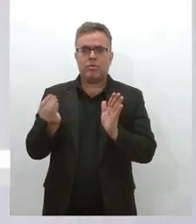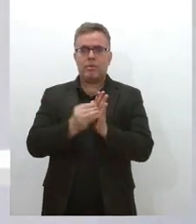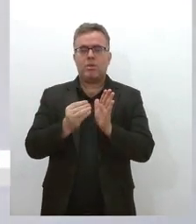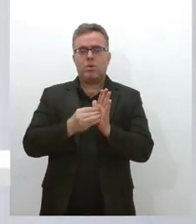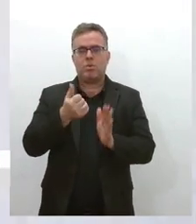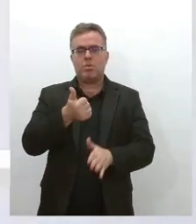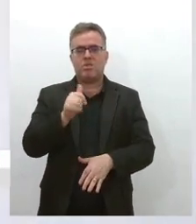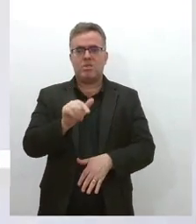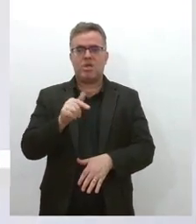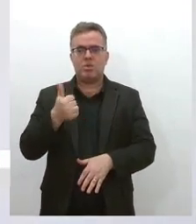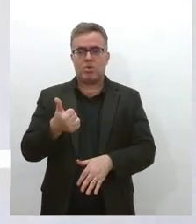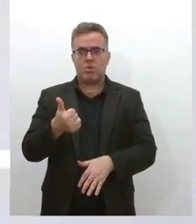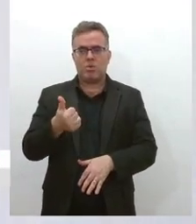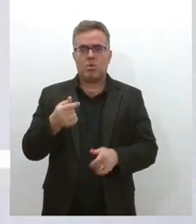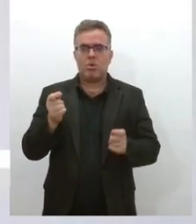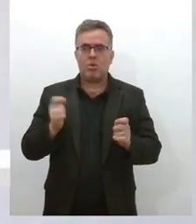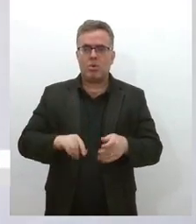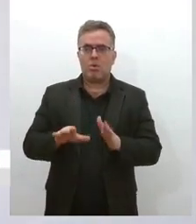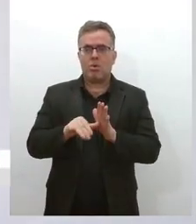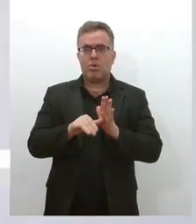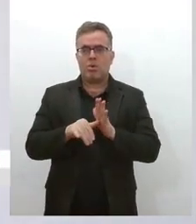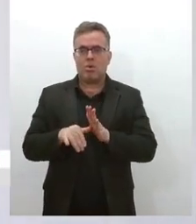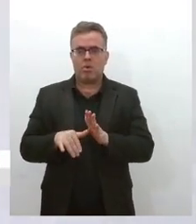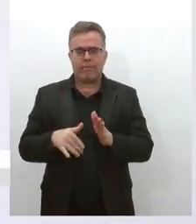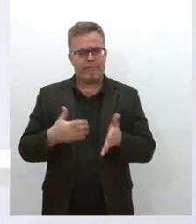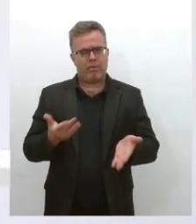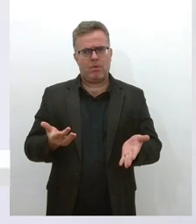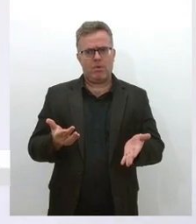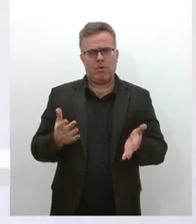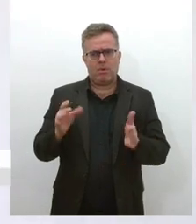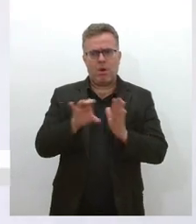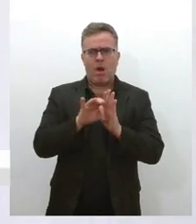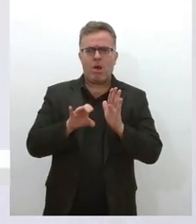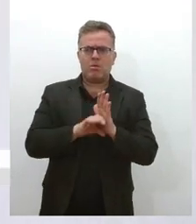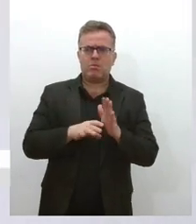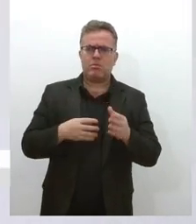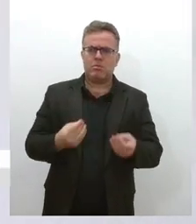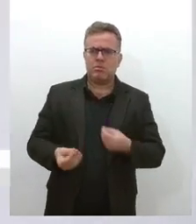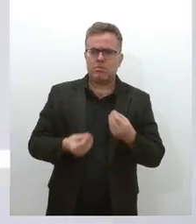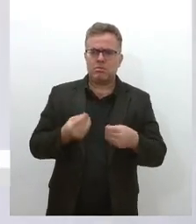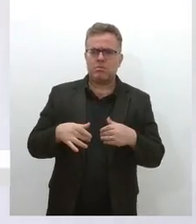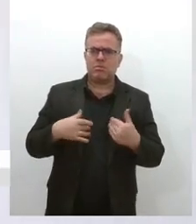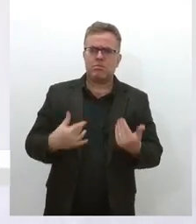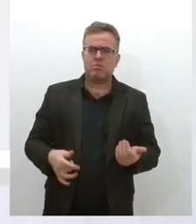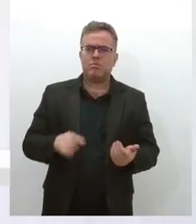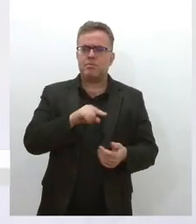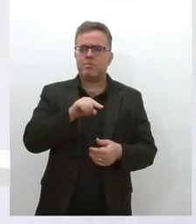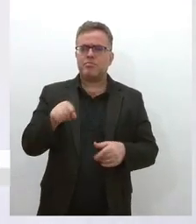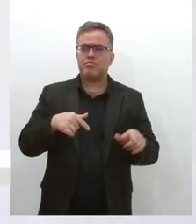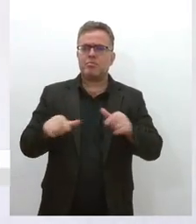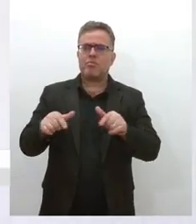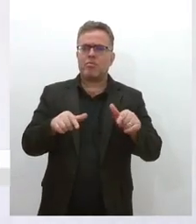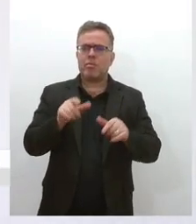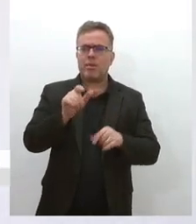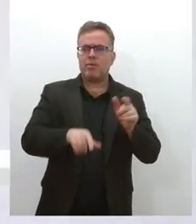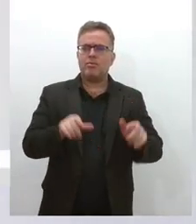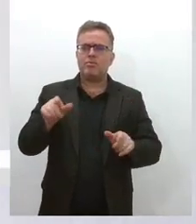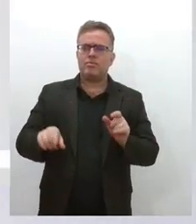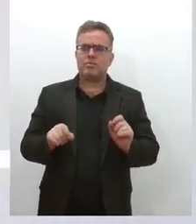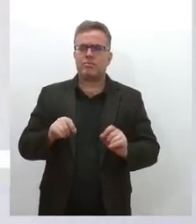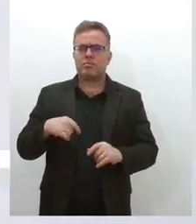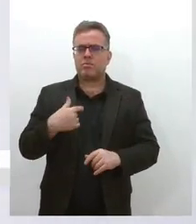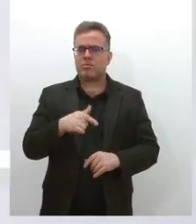a furto, então, quer dizer, são esses, como é que esse trabalhador, ele individualmente, se ele não tiver nessa